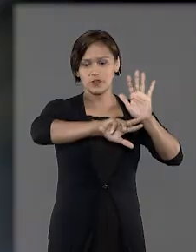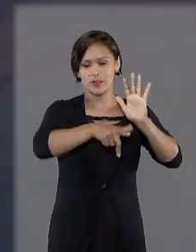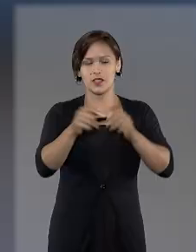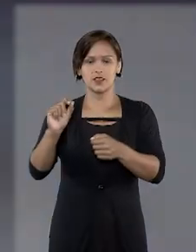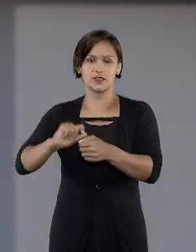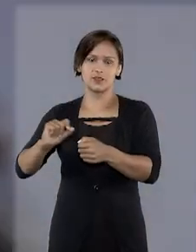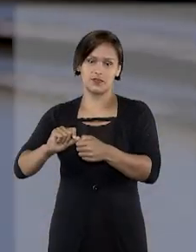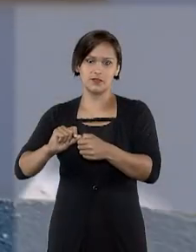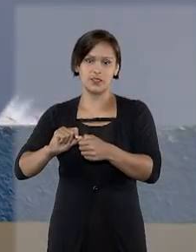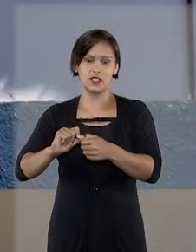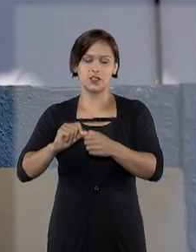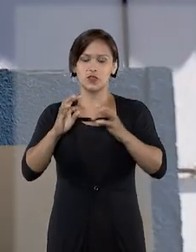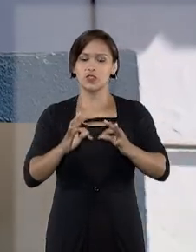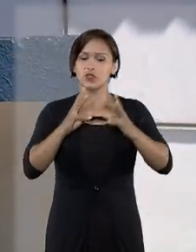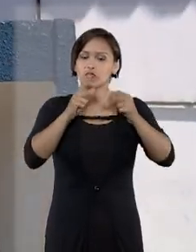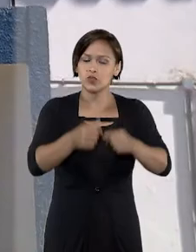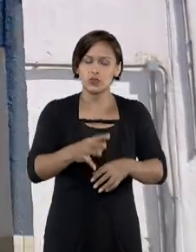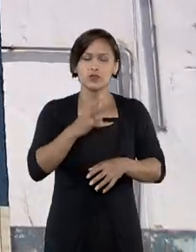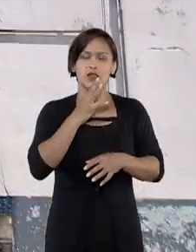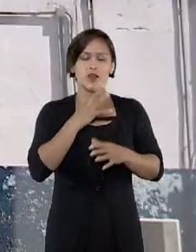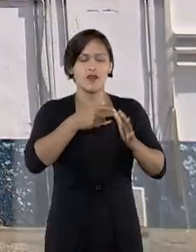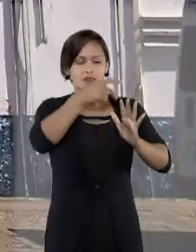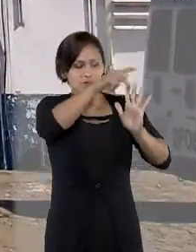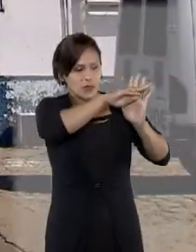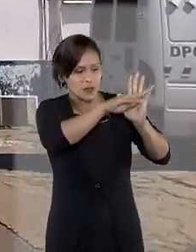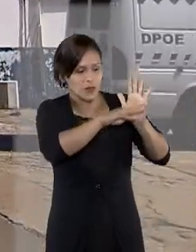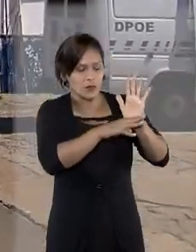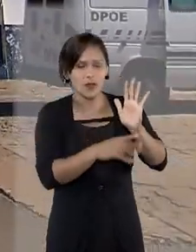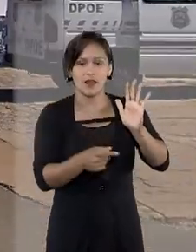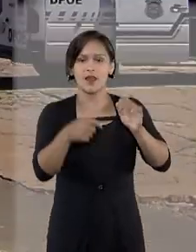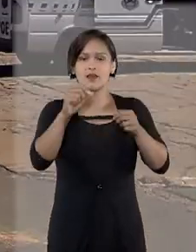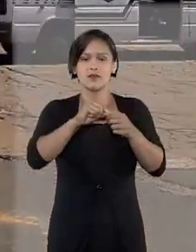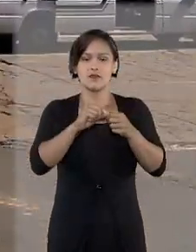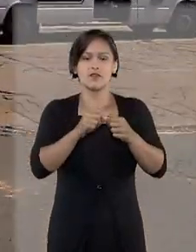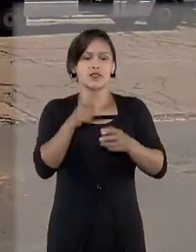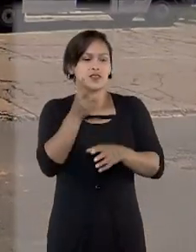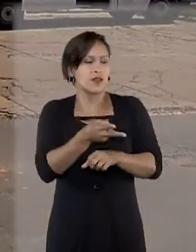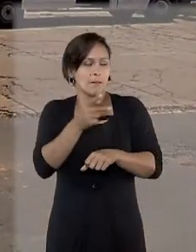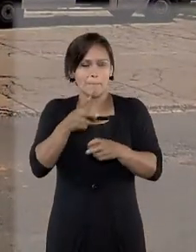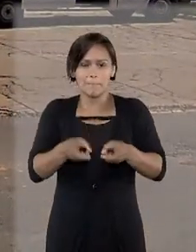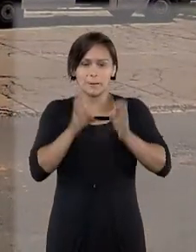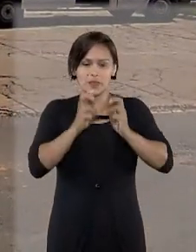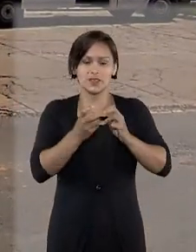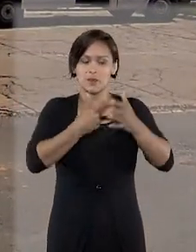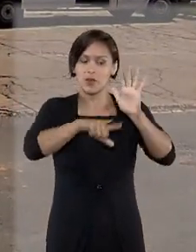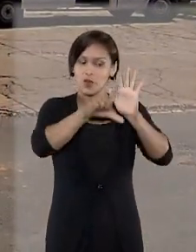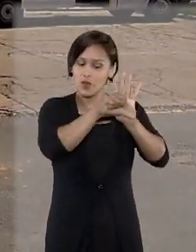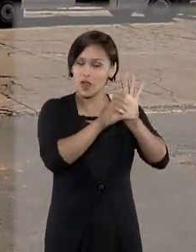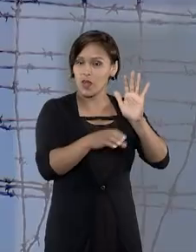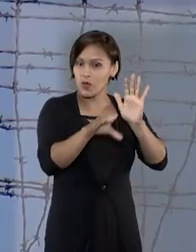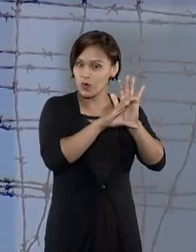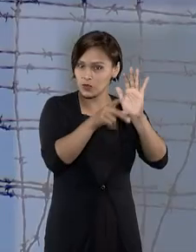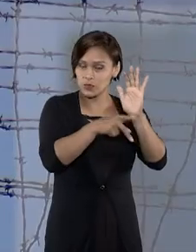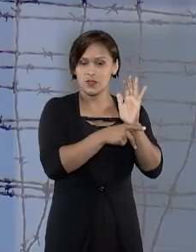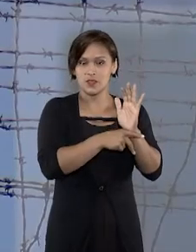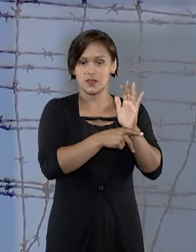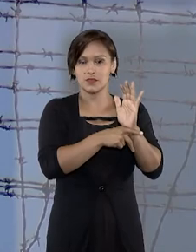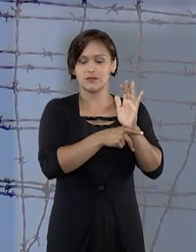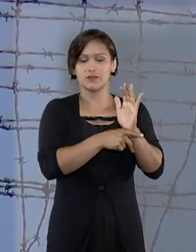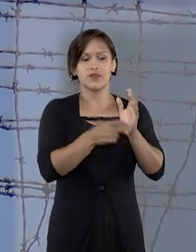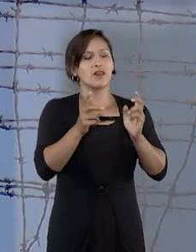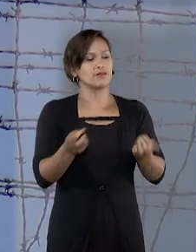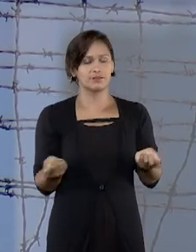feito. Ou seja, todos os reconhecimentos que forem feitos sem a observância do que determina o Código de Processo Penal